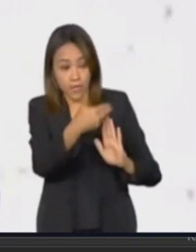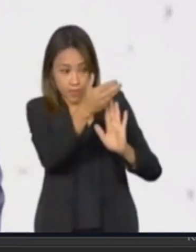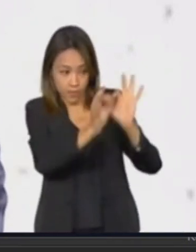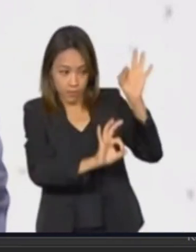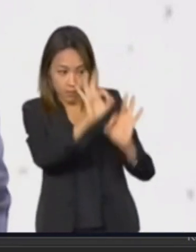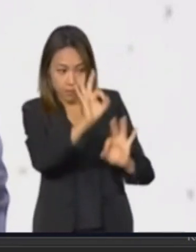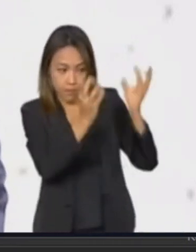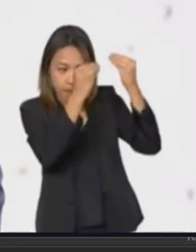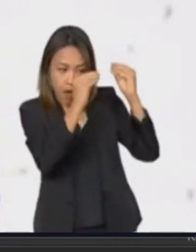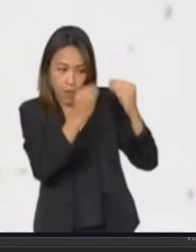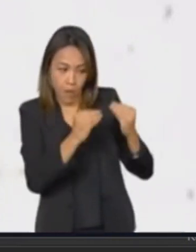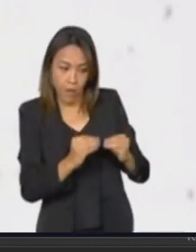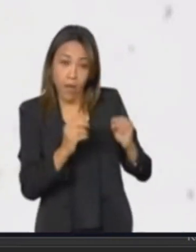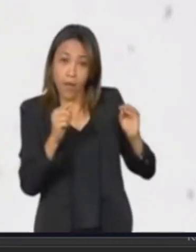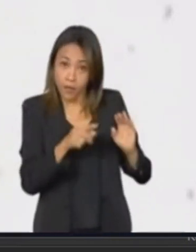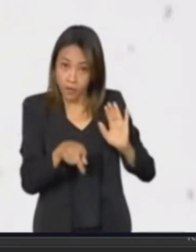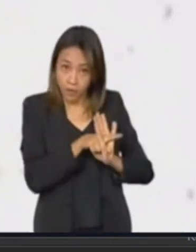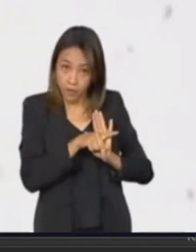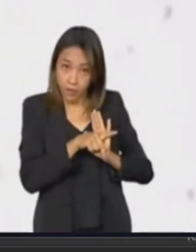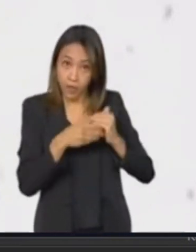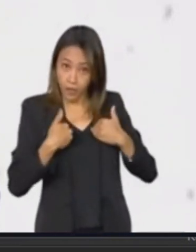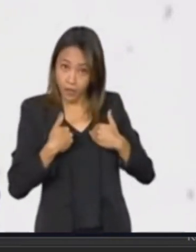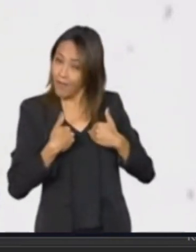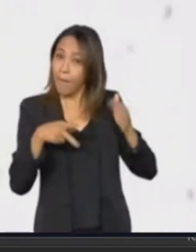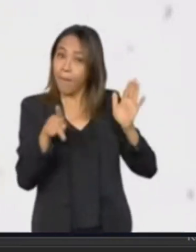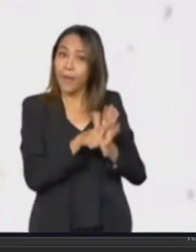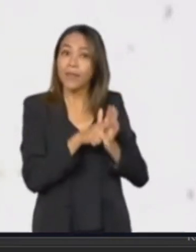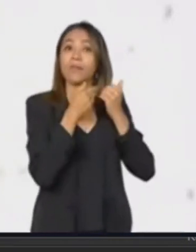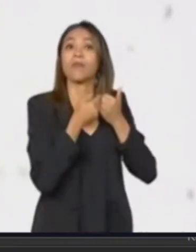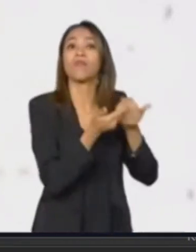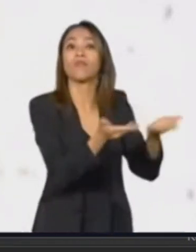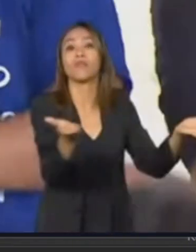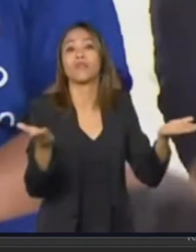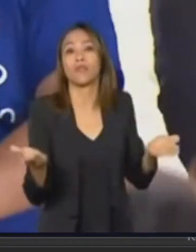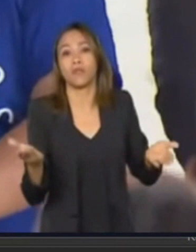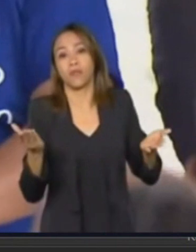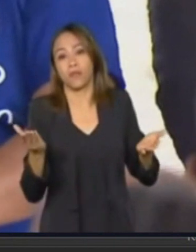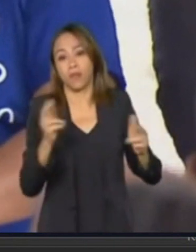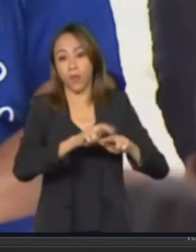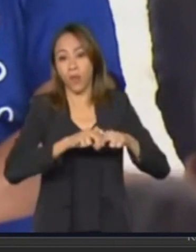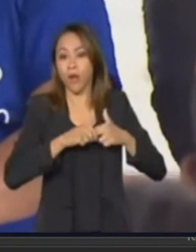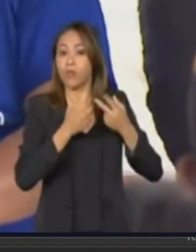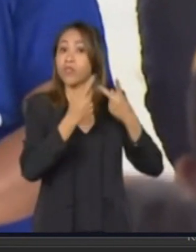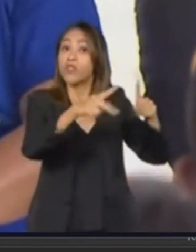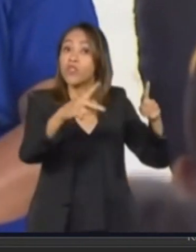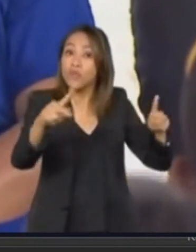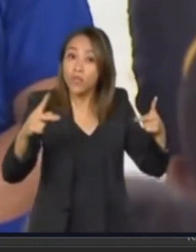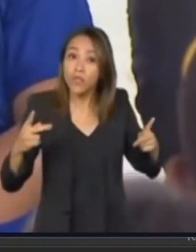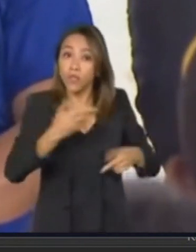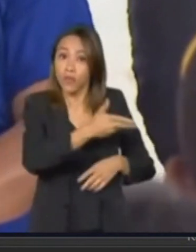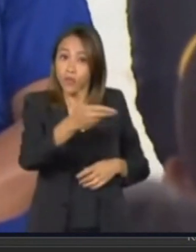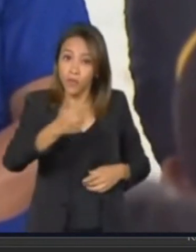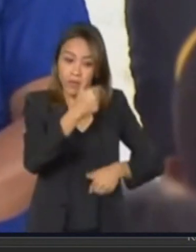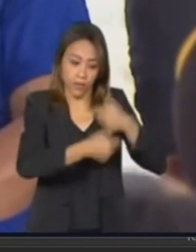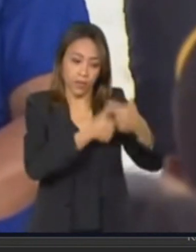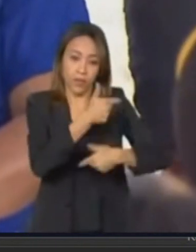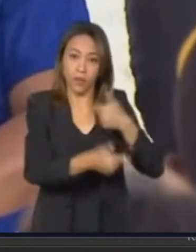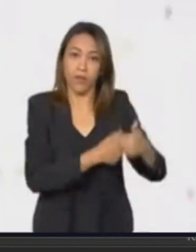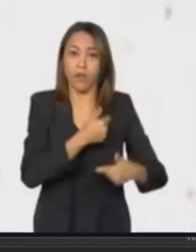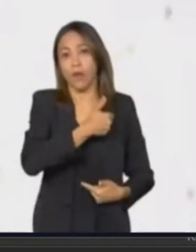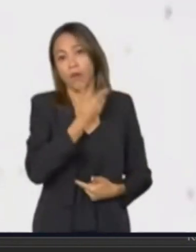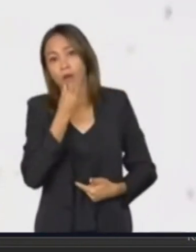é de vocês. Esse plano é por vocês, trabalhadores e trabalhadoras, brasileiros e